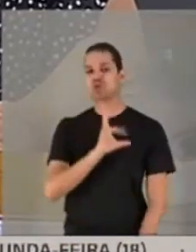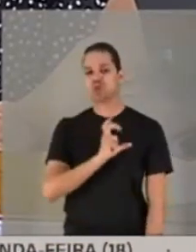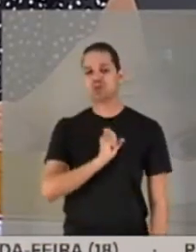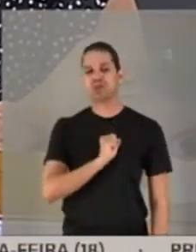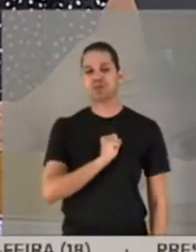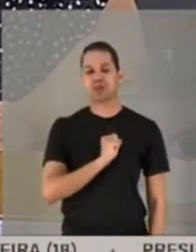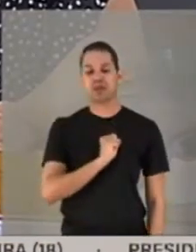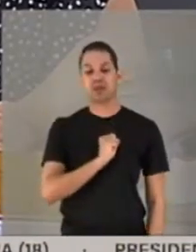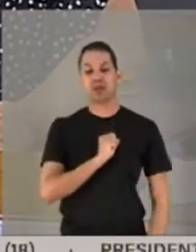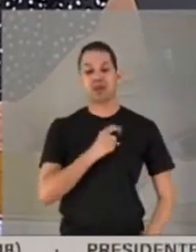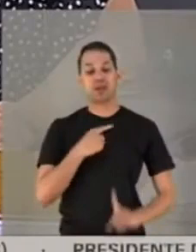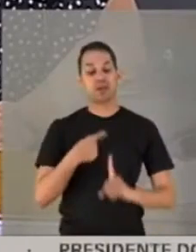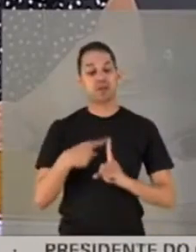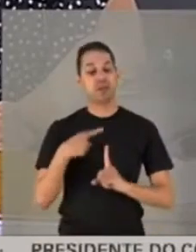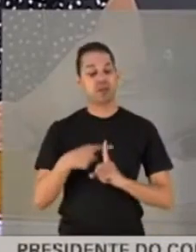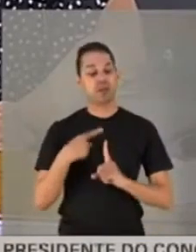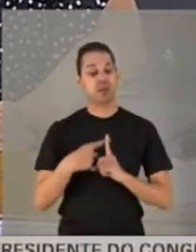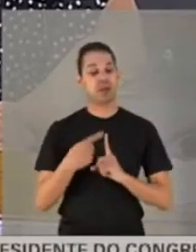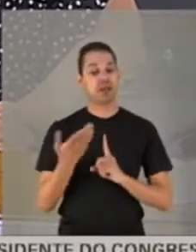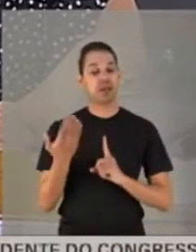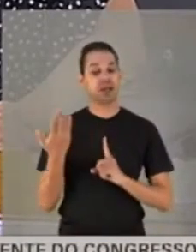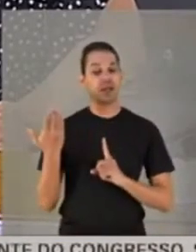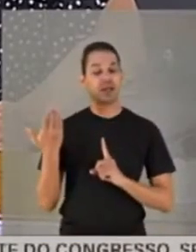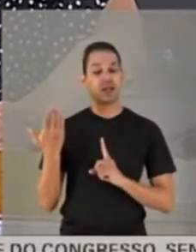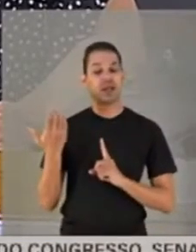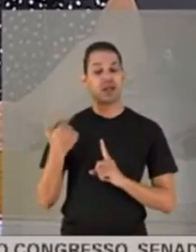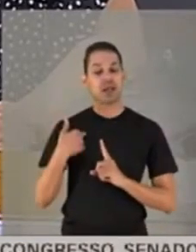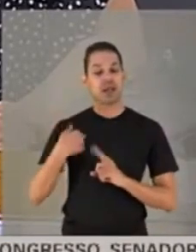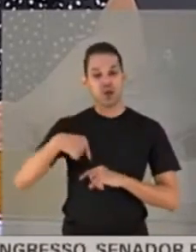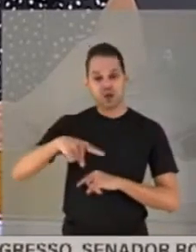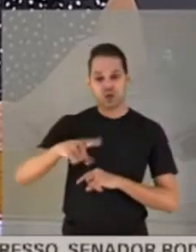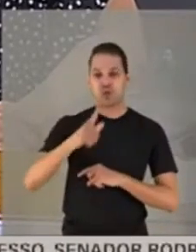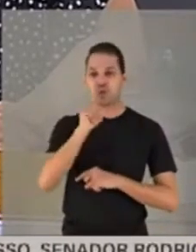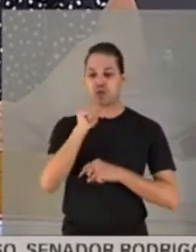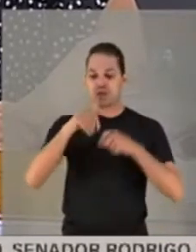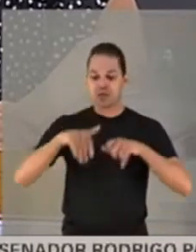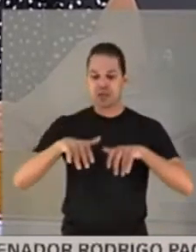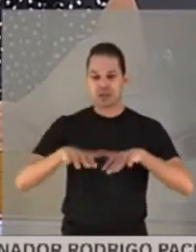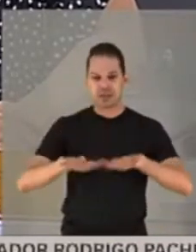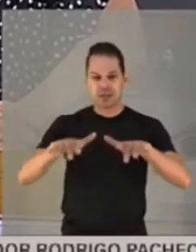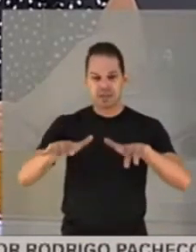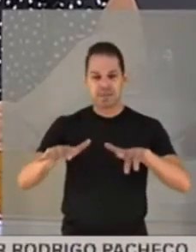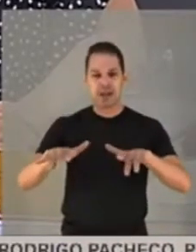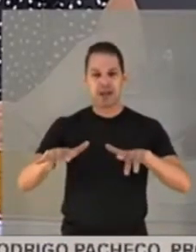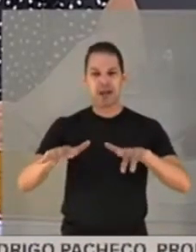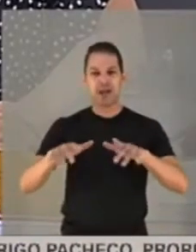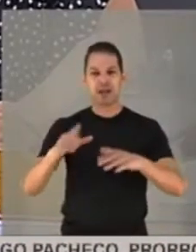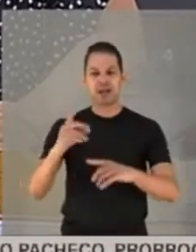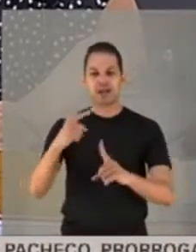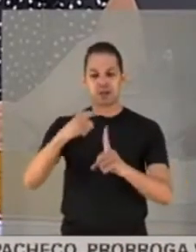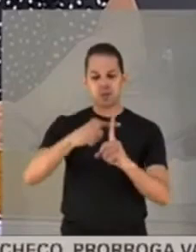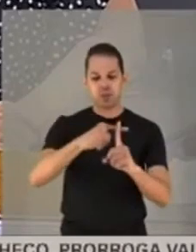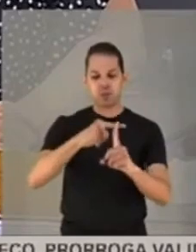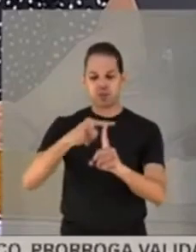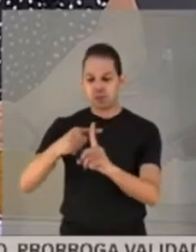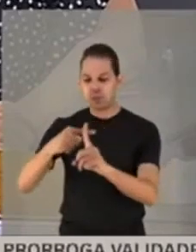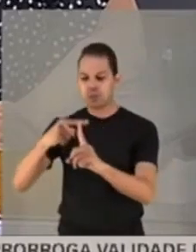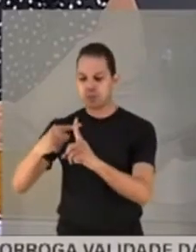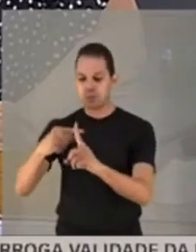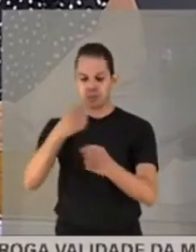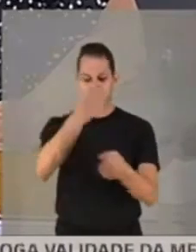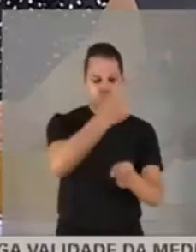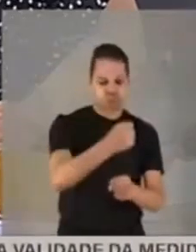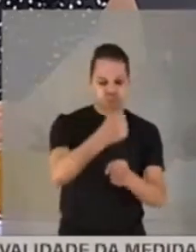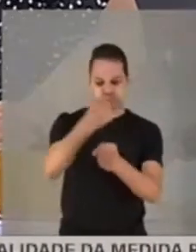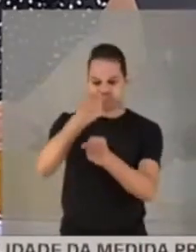porque aquele meu ato, aquele dia na praia, de recolocar aquelas cruzes, estava sozinho, tinha muita indignação.